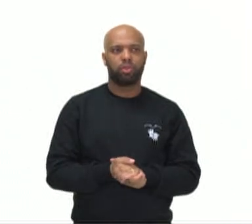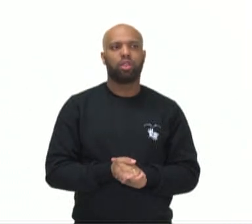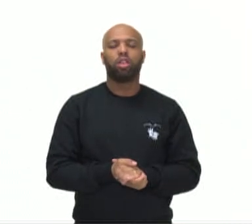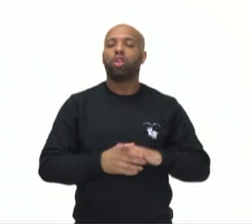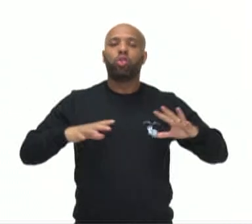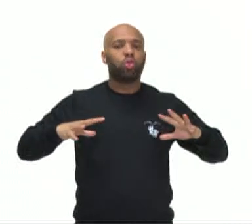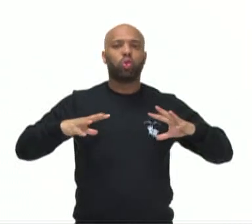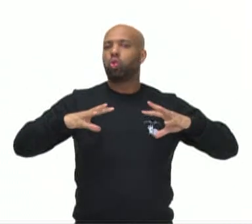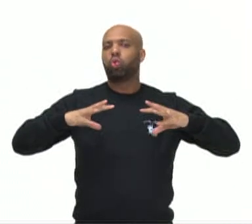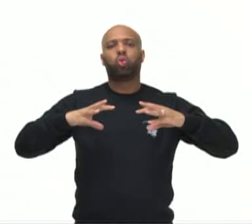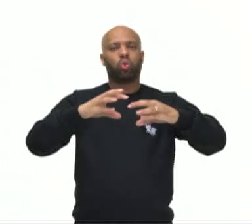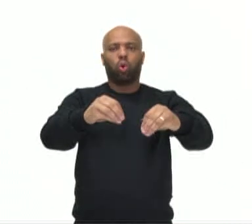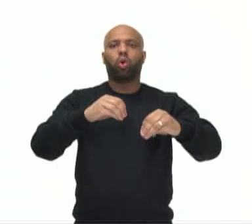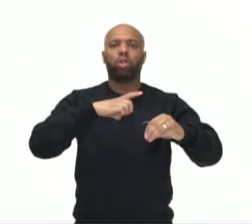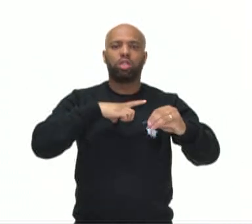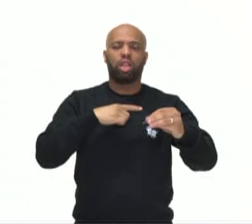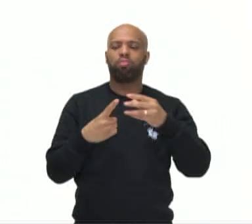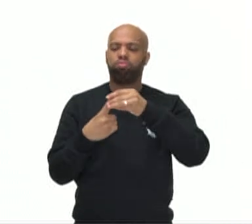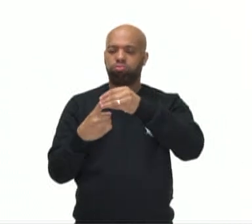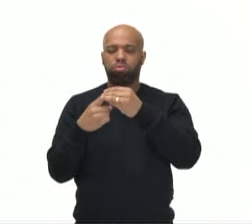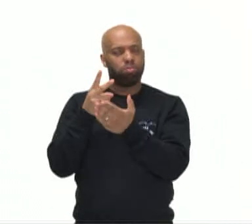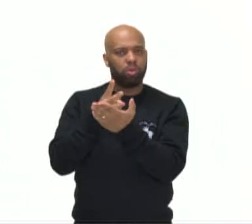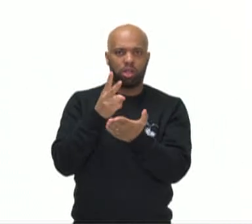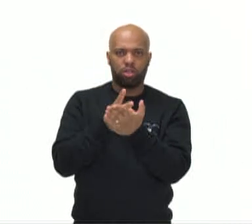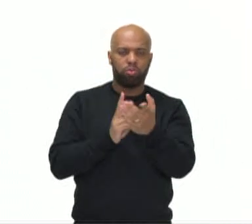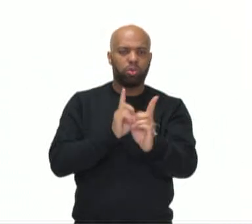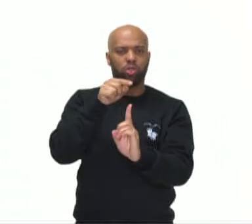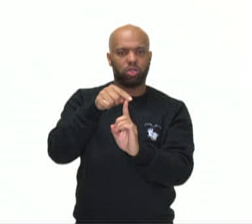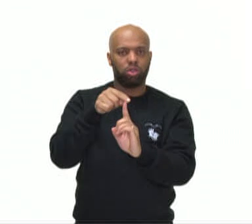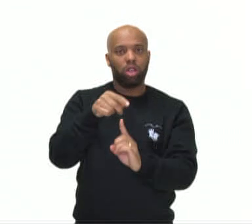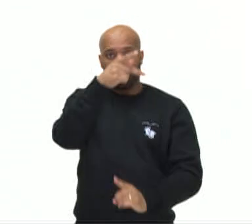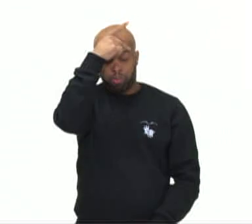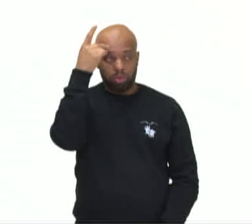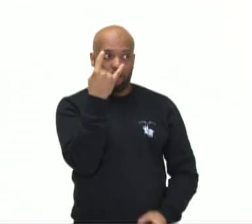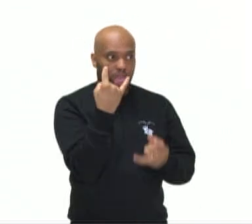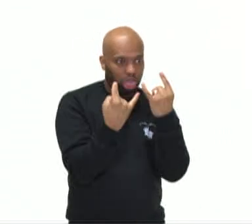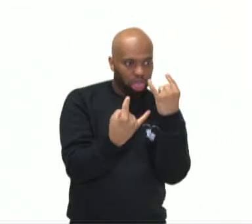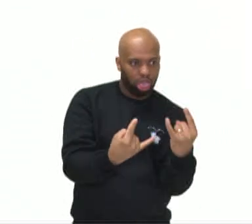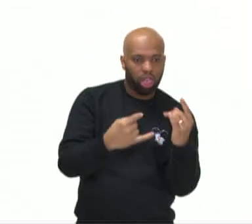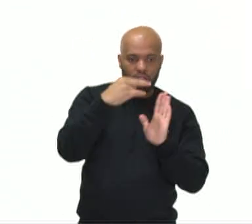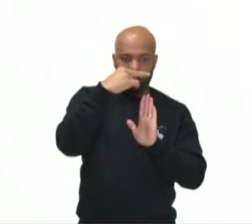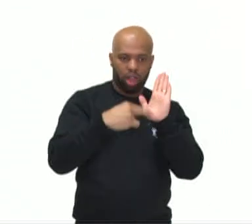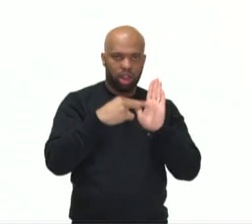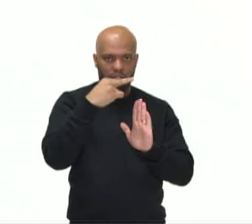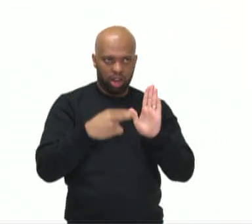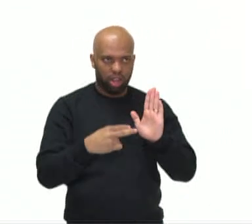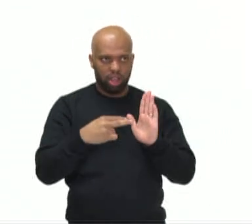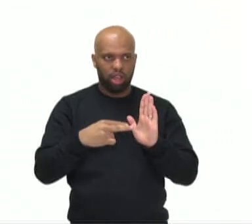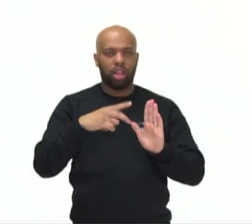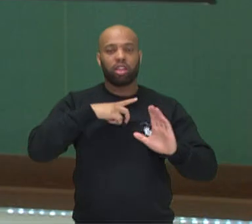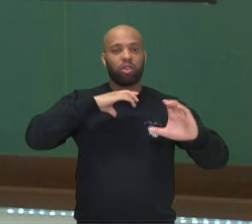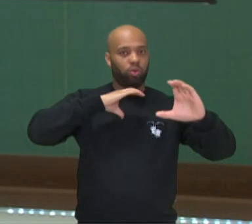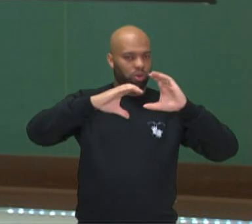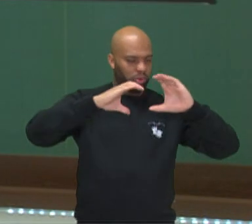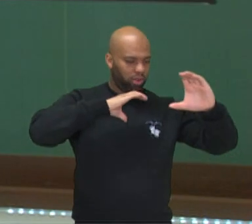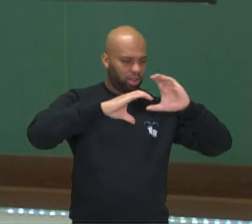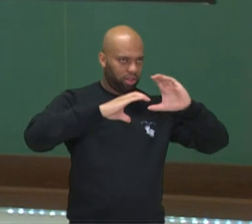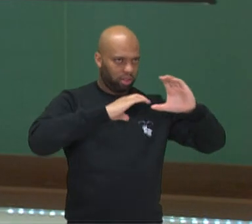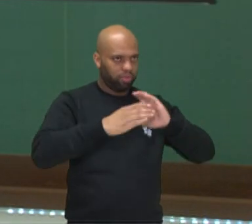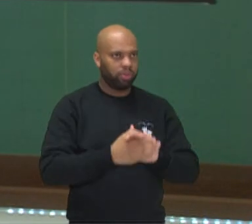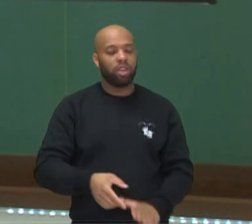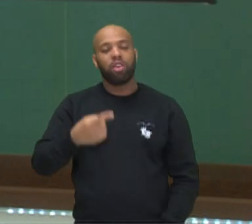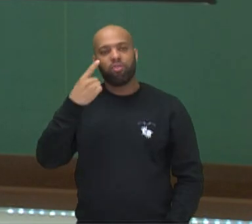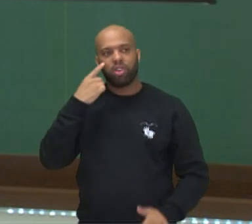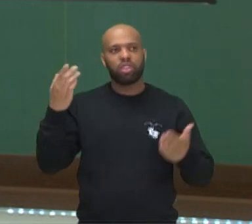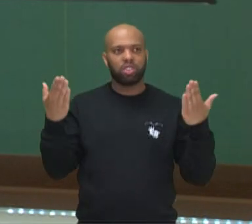Todos envoltos por um único objetivo, o de atrair a atenção do leitor mediante o ato comunicativo. Percebam